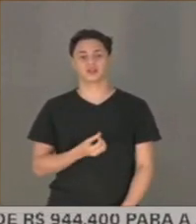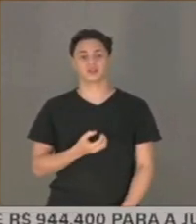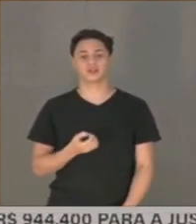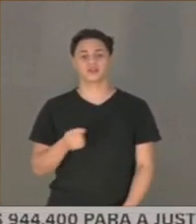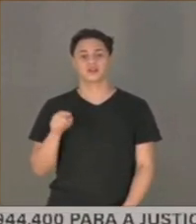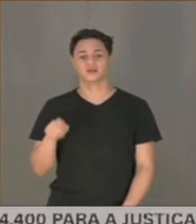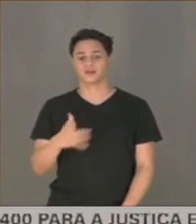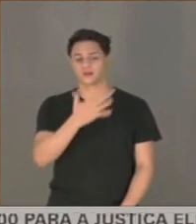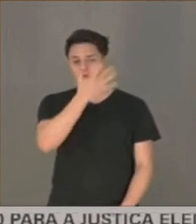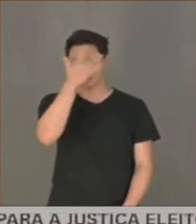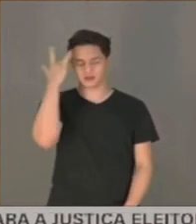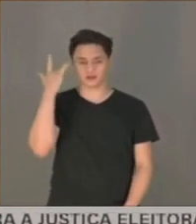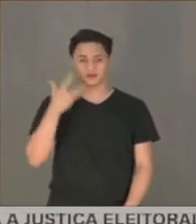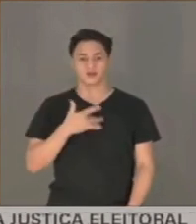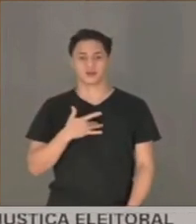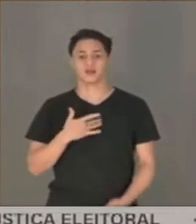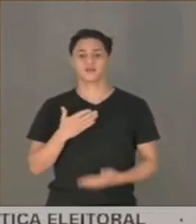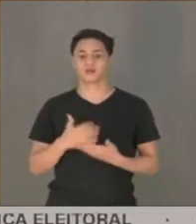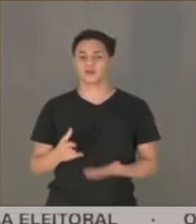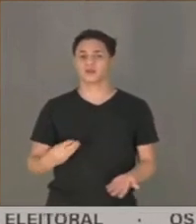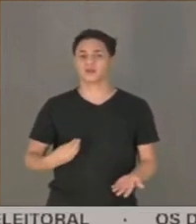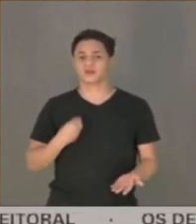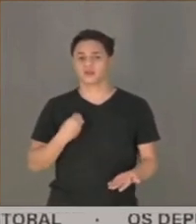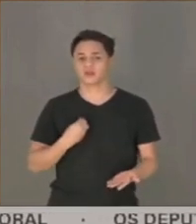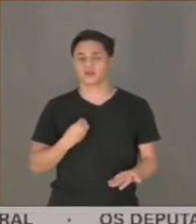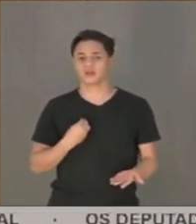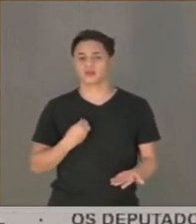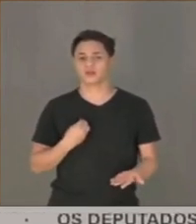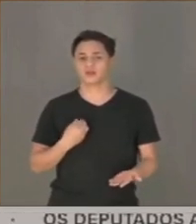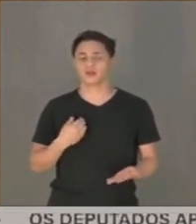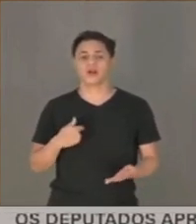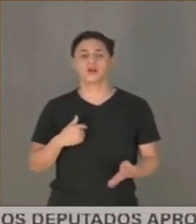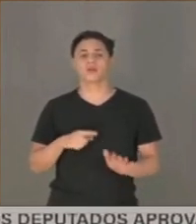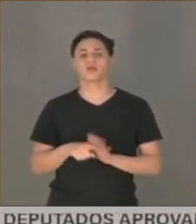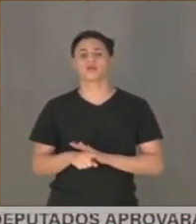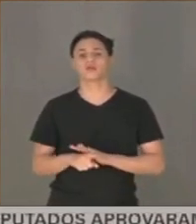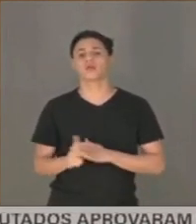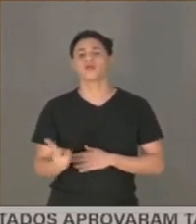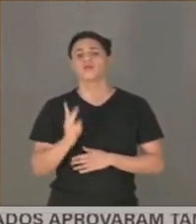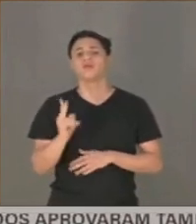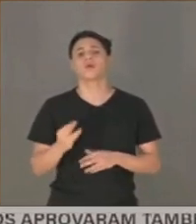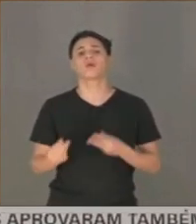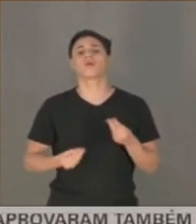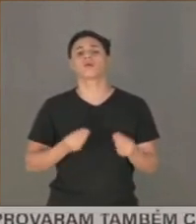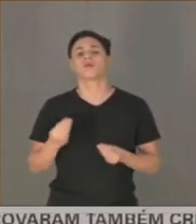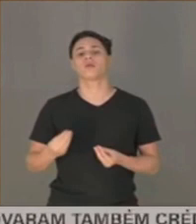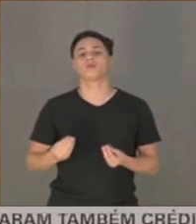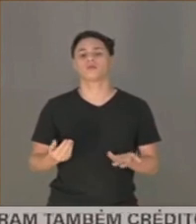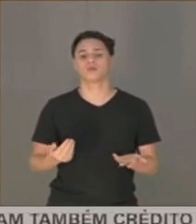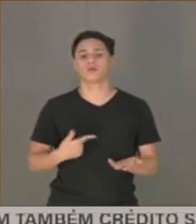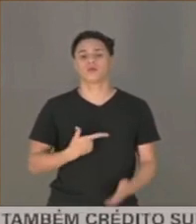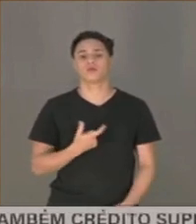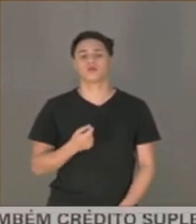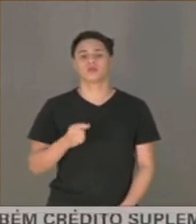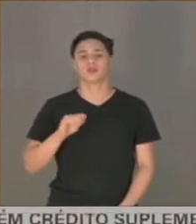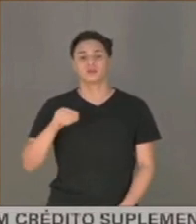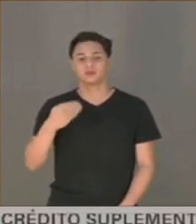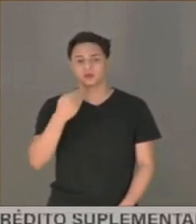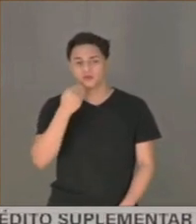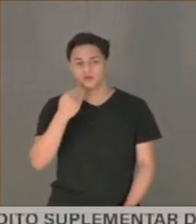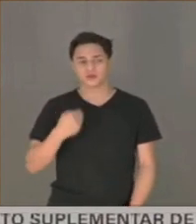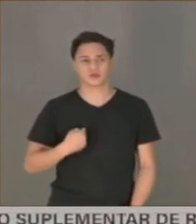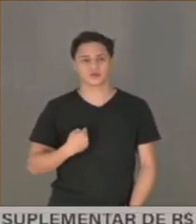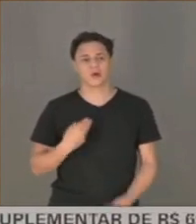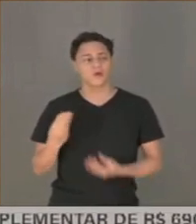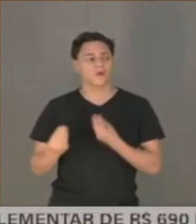que perderam sua vida. E quanto que vale uma vida humana? 20 milhões? Com sequelas irreparáveis?